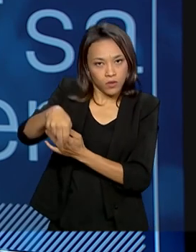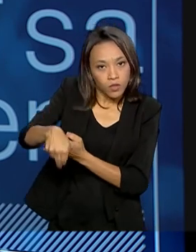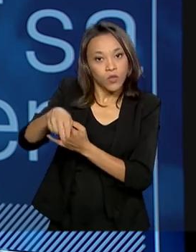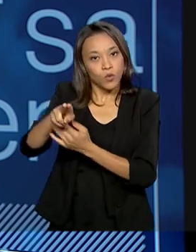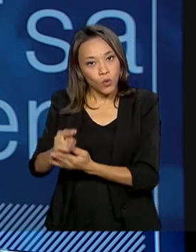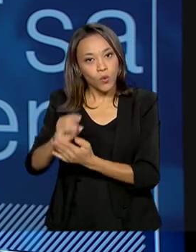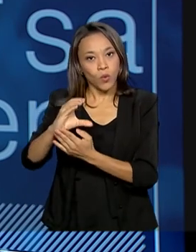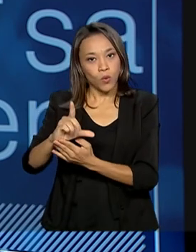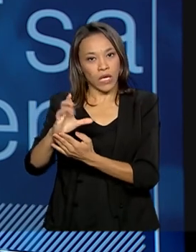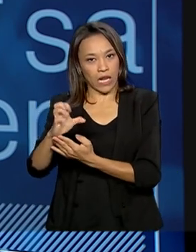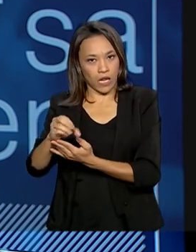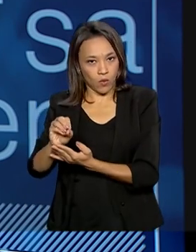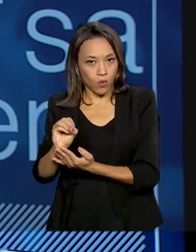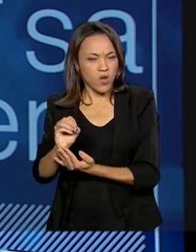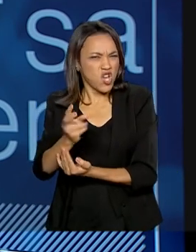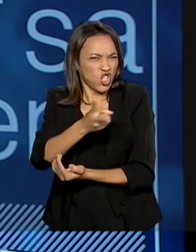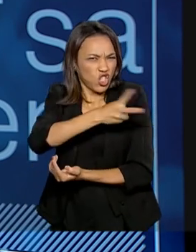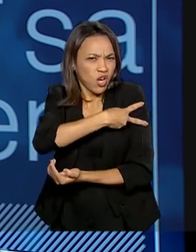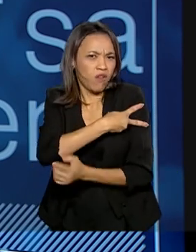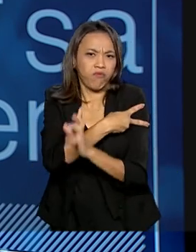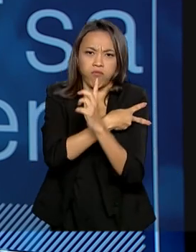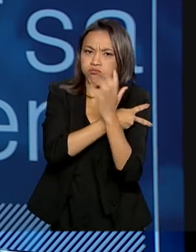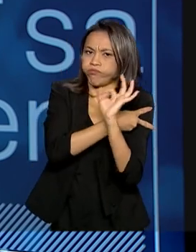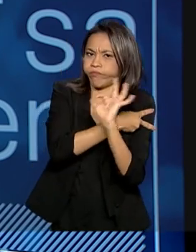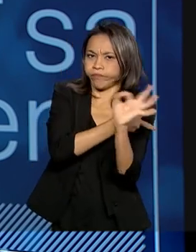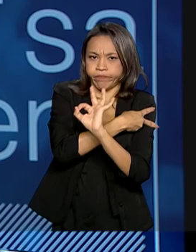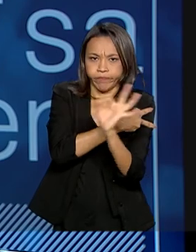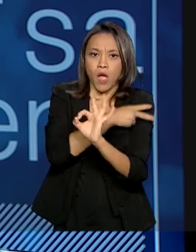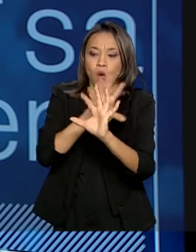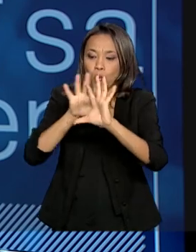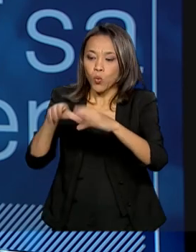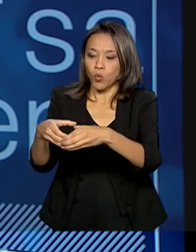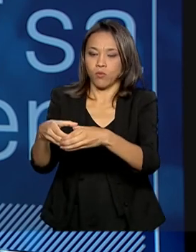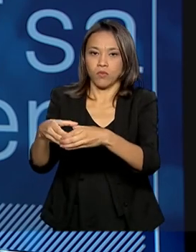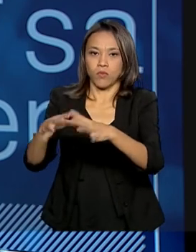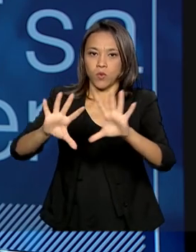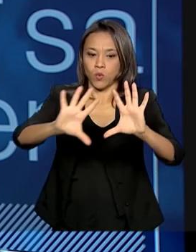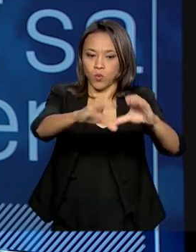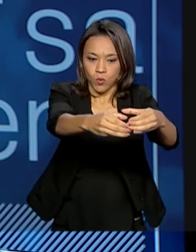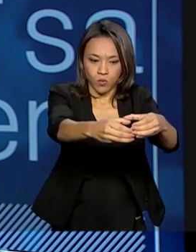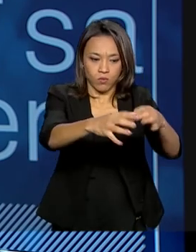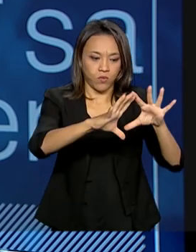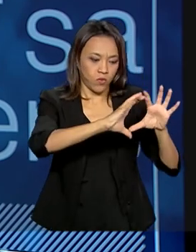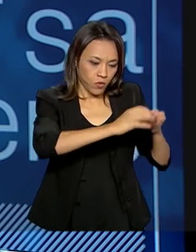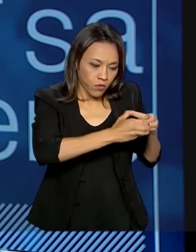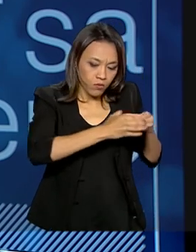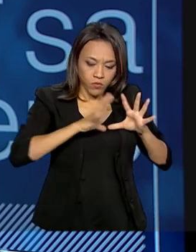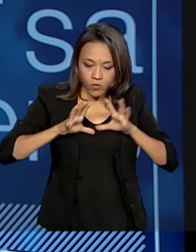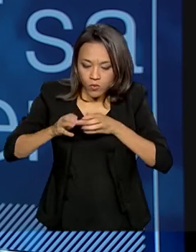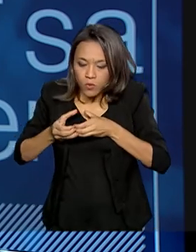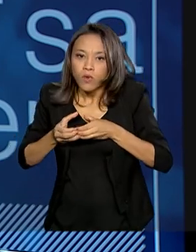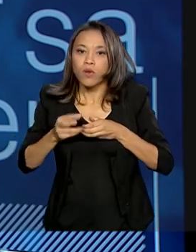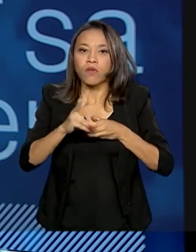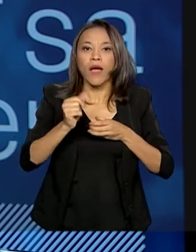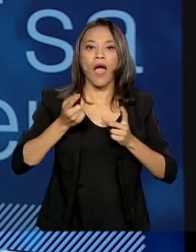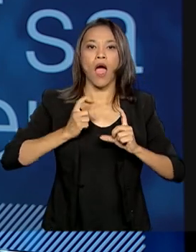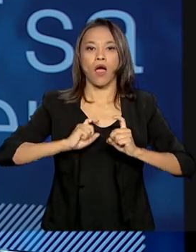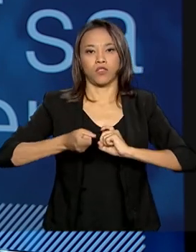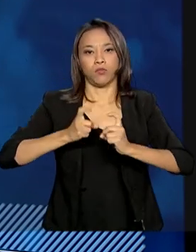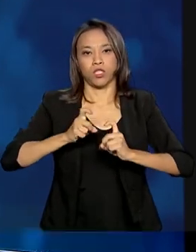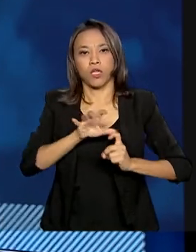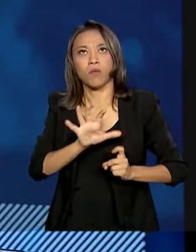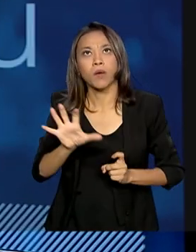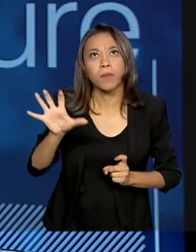cada área. A gente vai ter um núcleo que vai poder administrar aquela unidade. Muitas das vezes, existe um